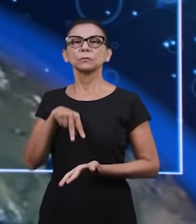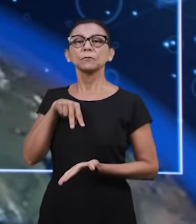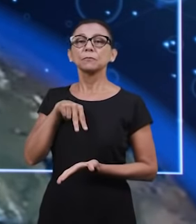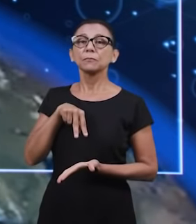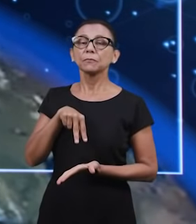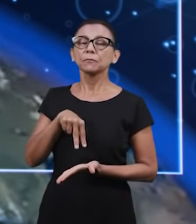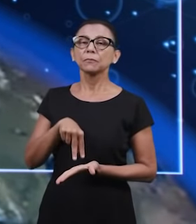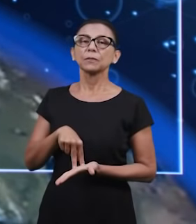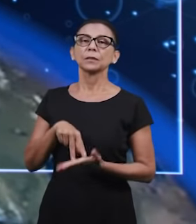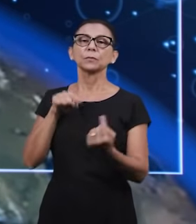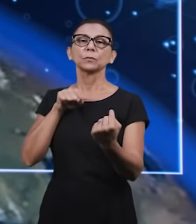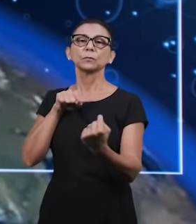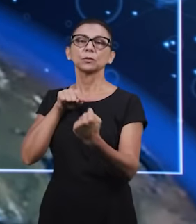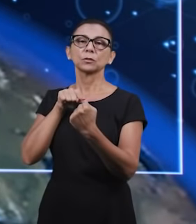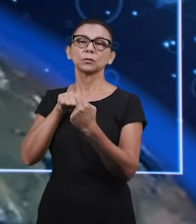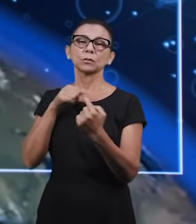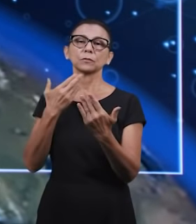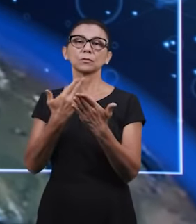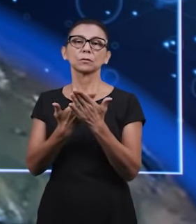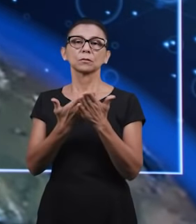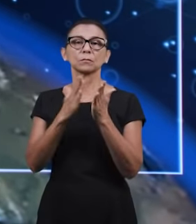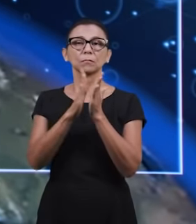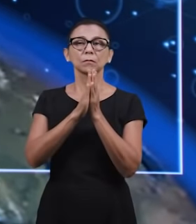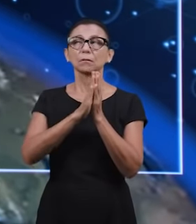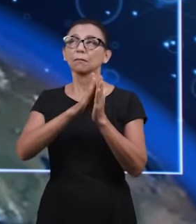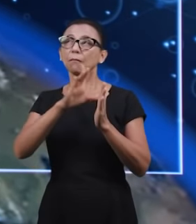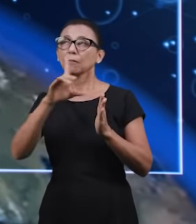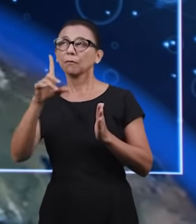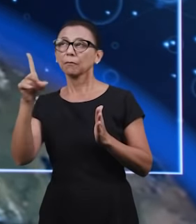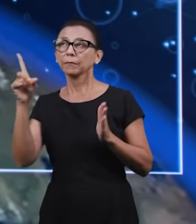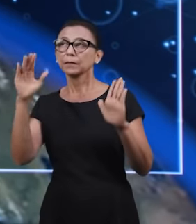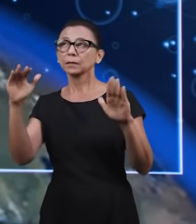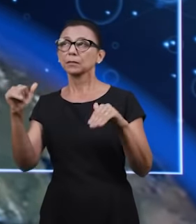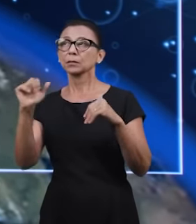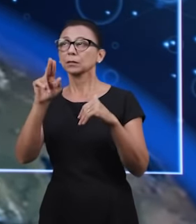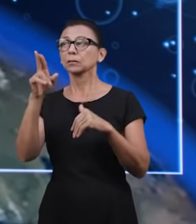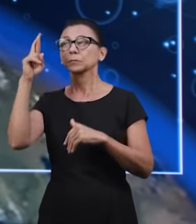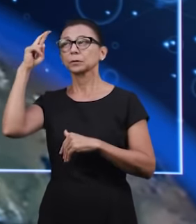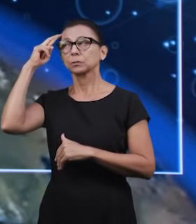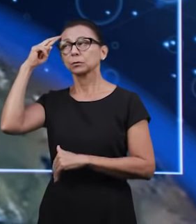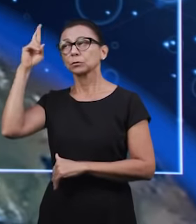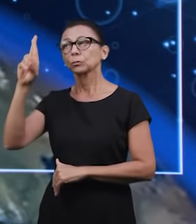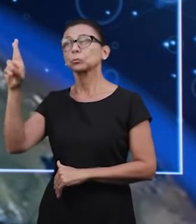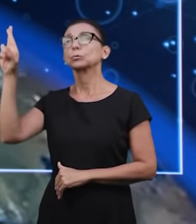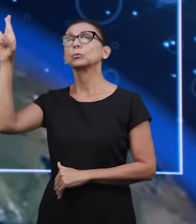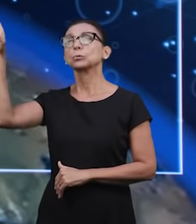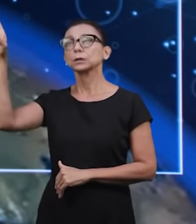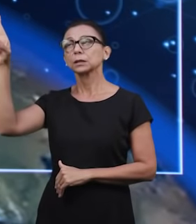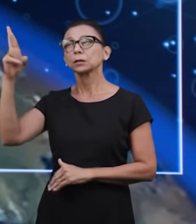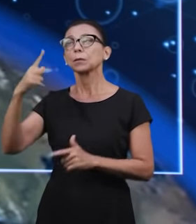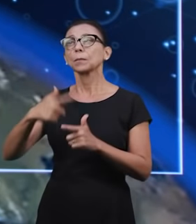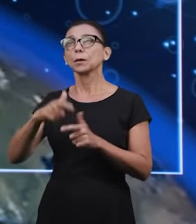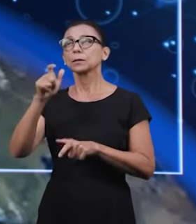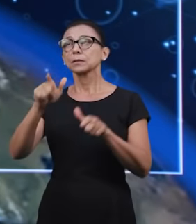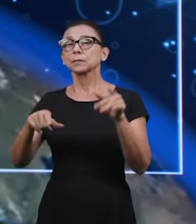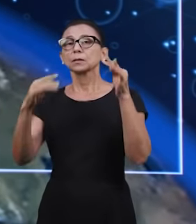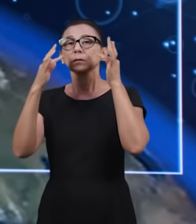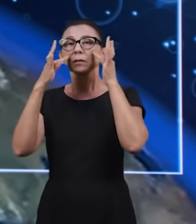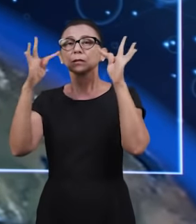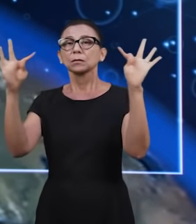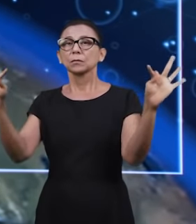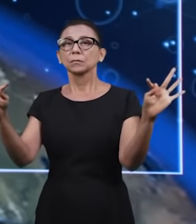se mantido firmes no propósito de estudar a Tua Palavra bendito seja o nome do Senhor porque estes